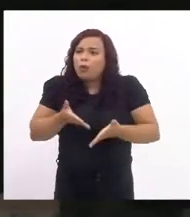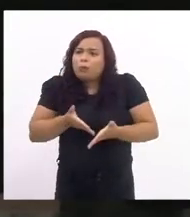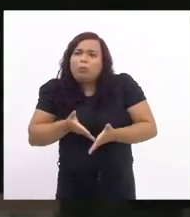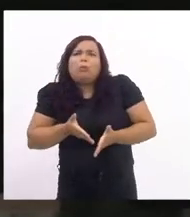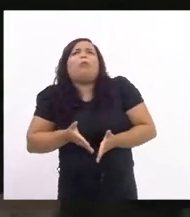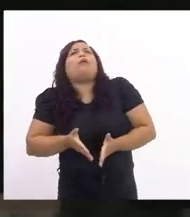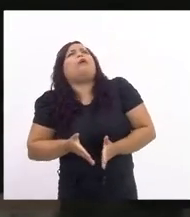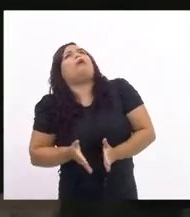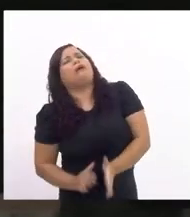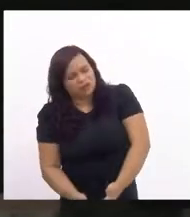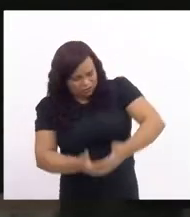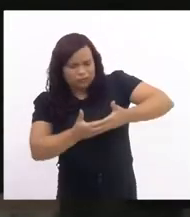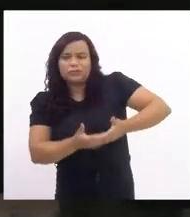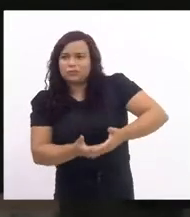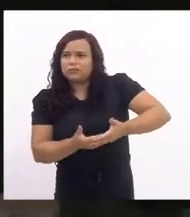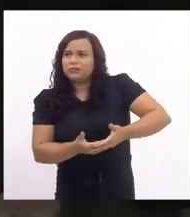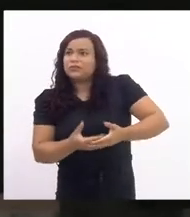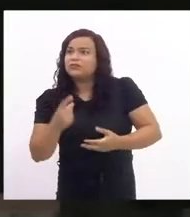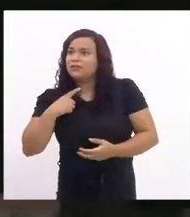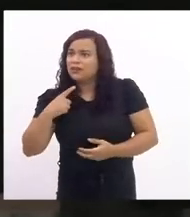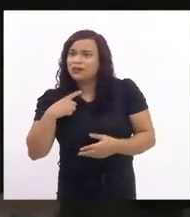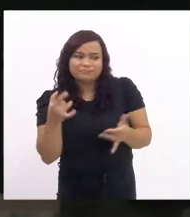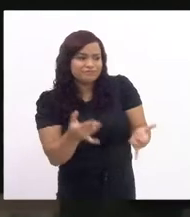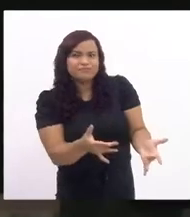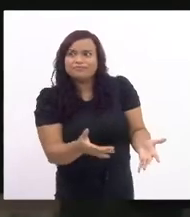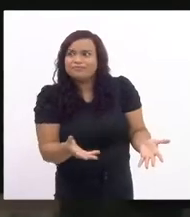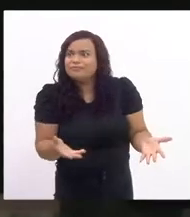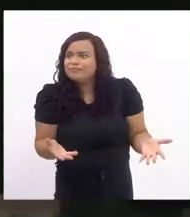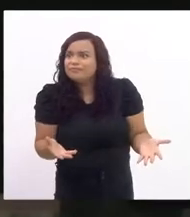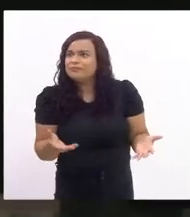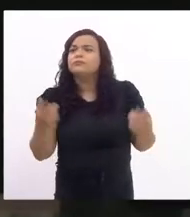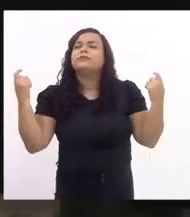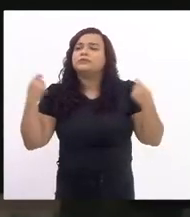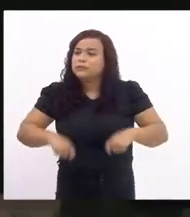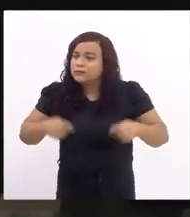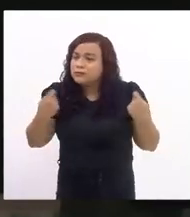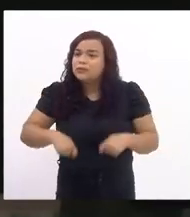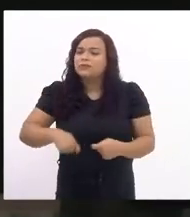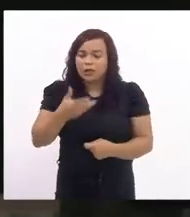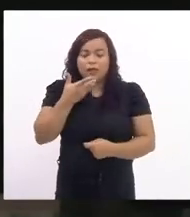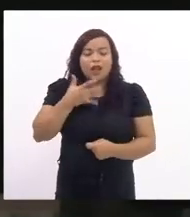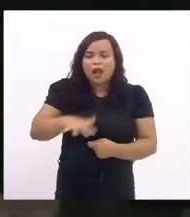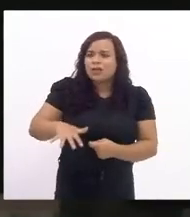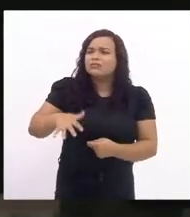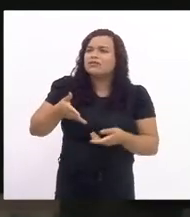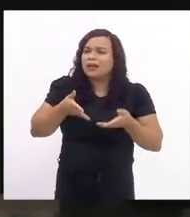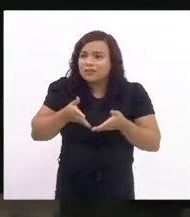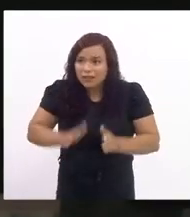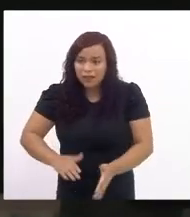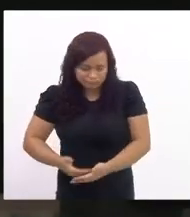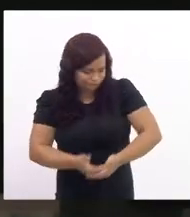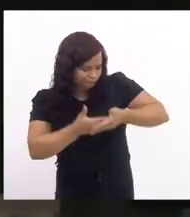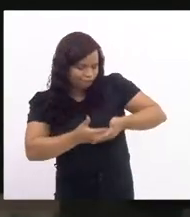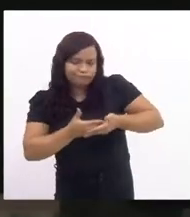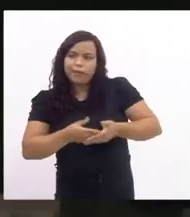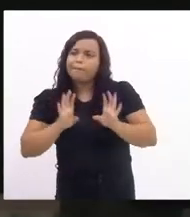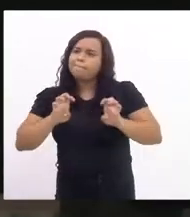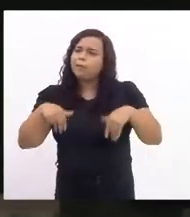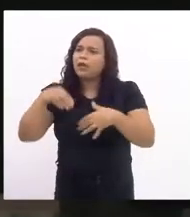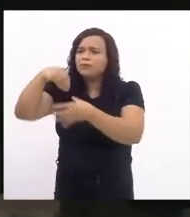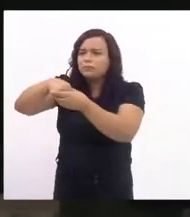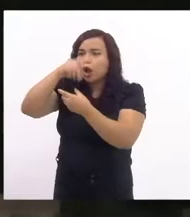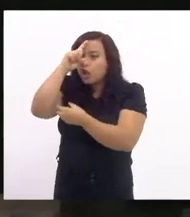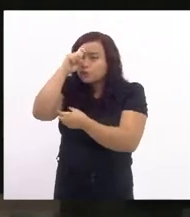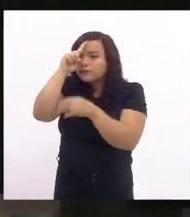necessário que as crianças nasçam de forma adequada e sejam criadas também de